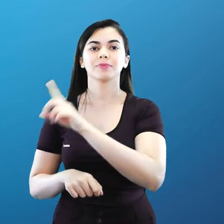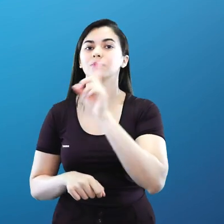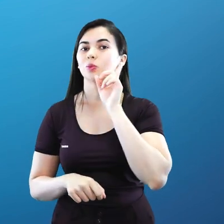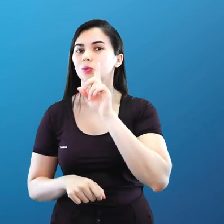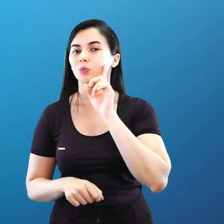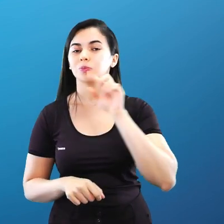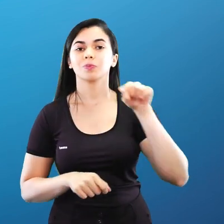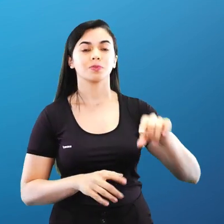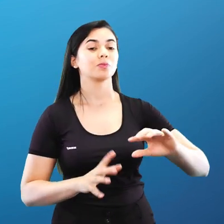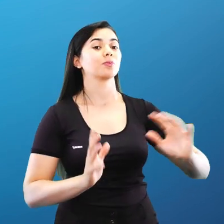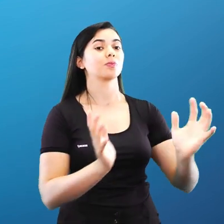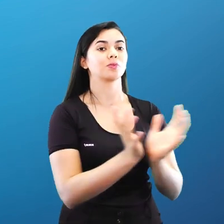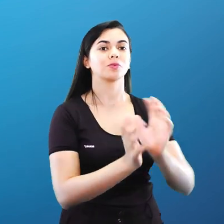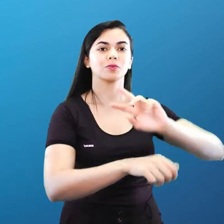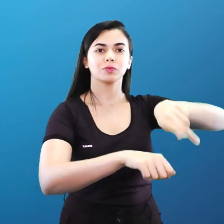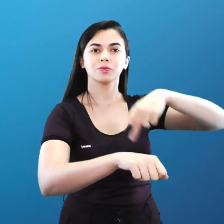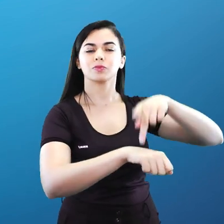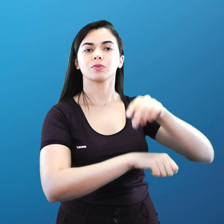de países que ia com outro.